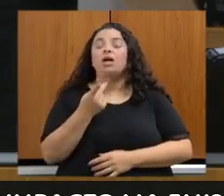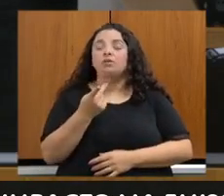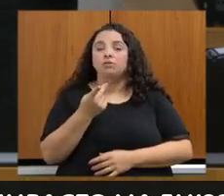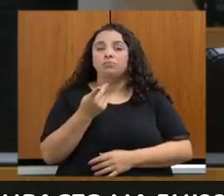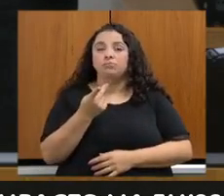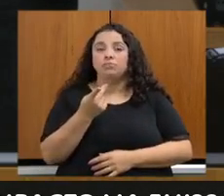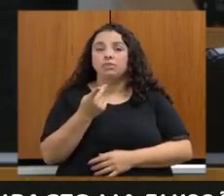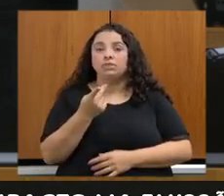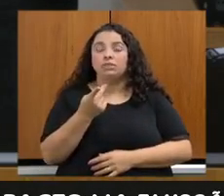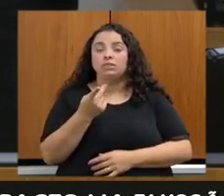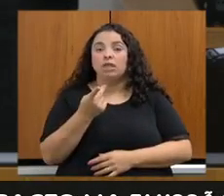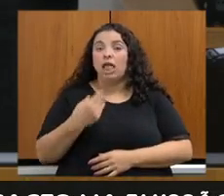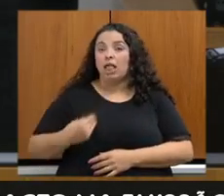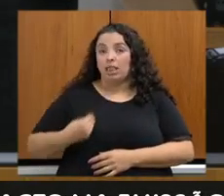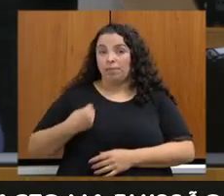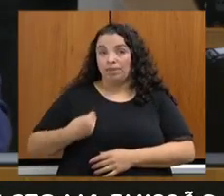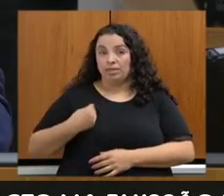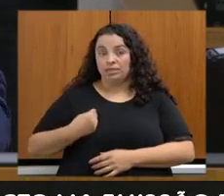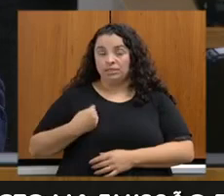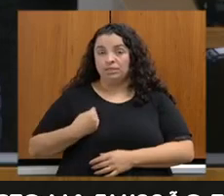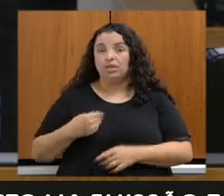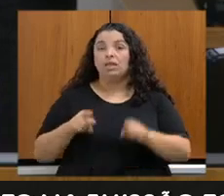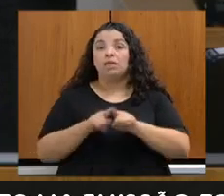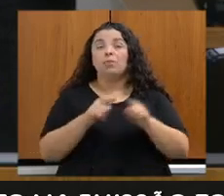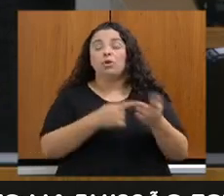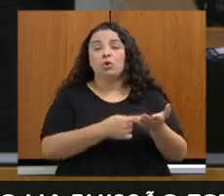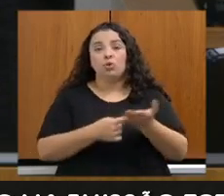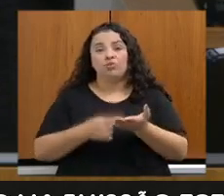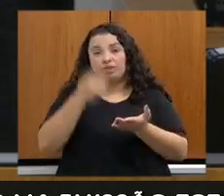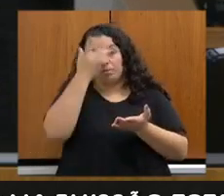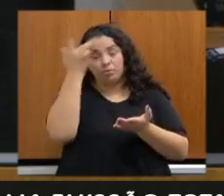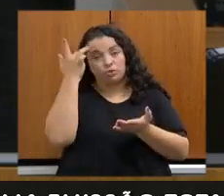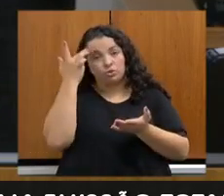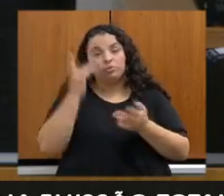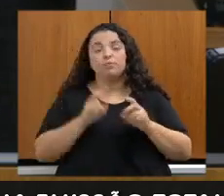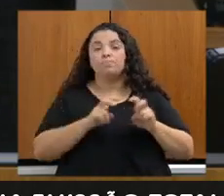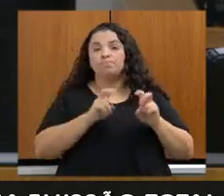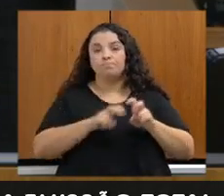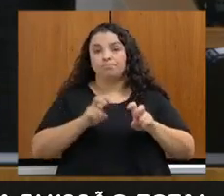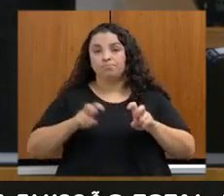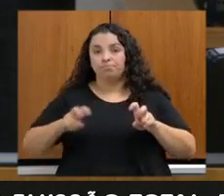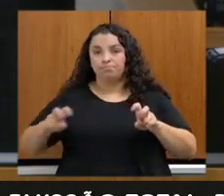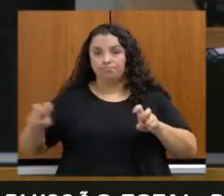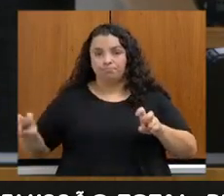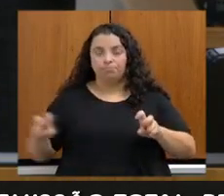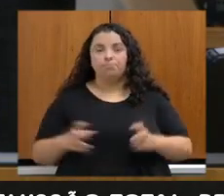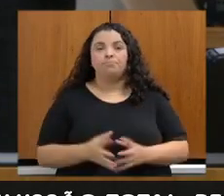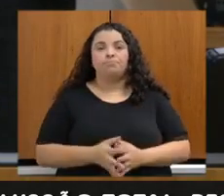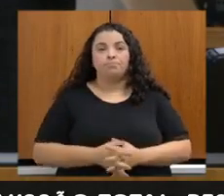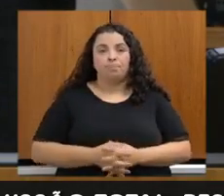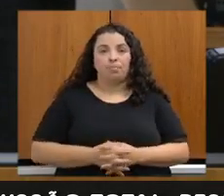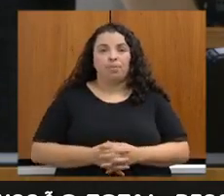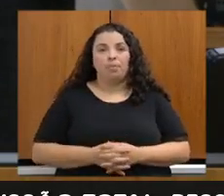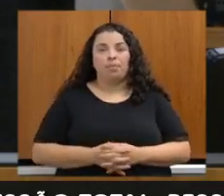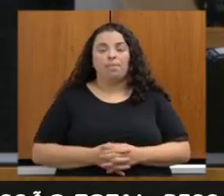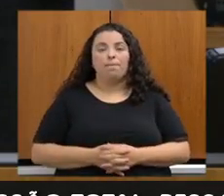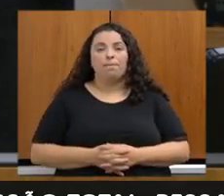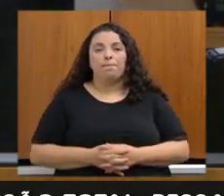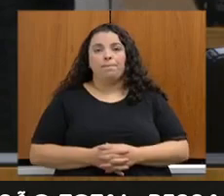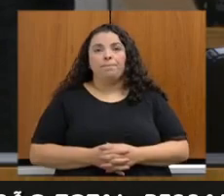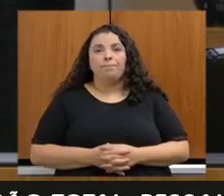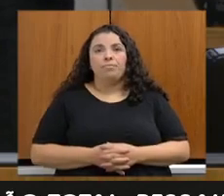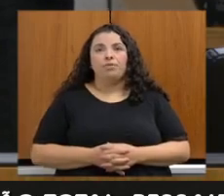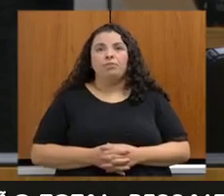e convida os seguintes convidados a tomarem seu lugar na mesa.